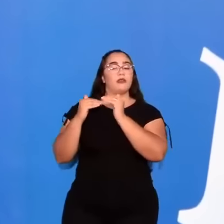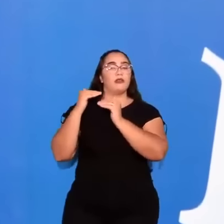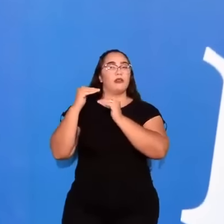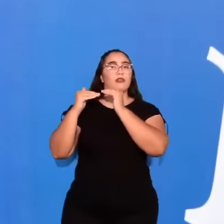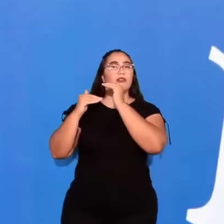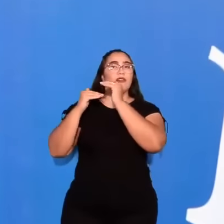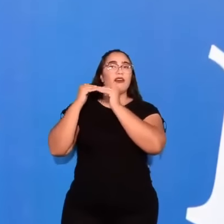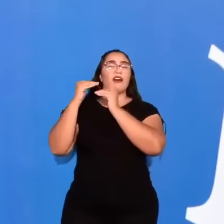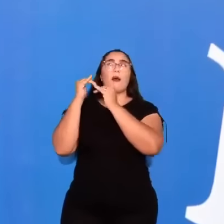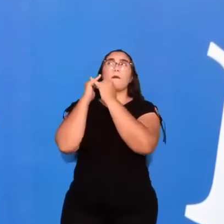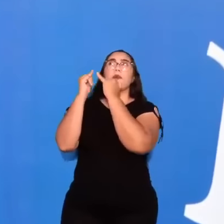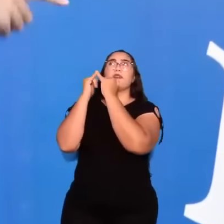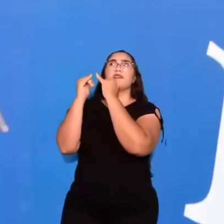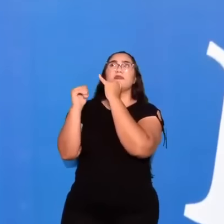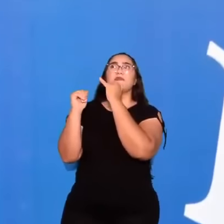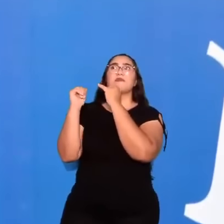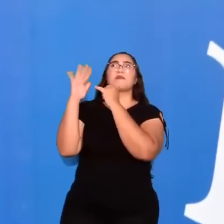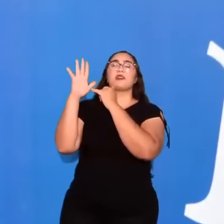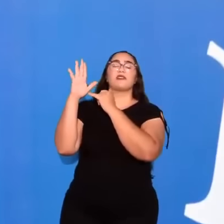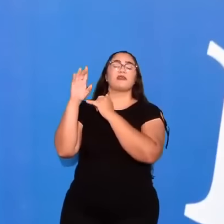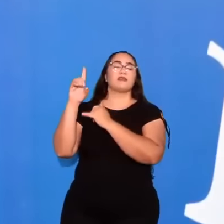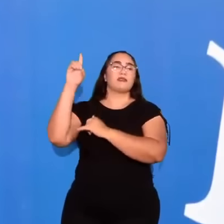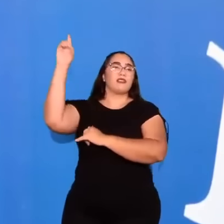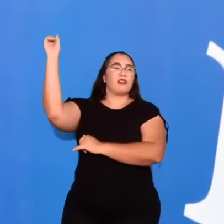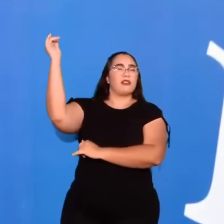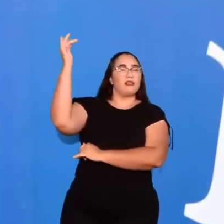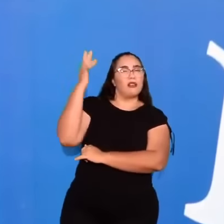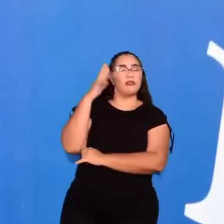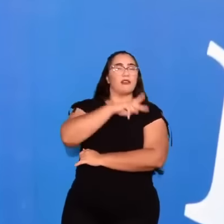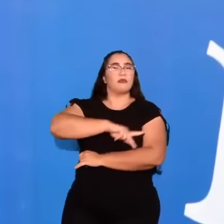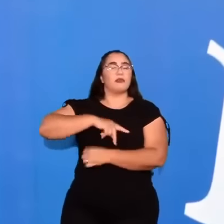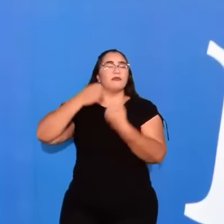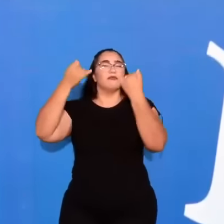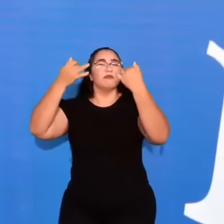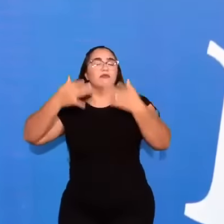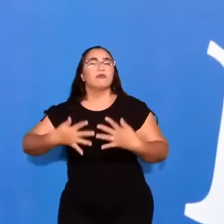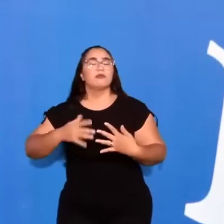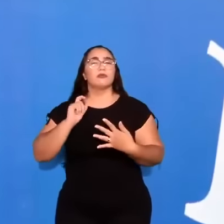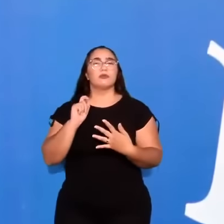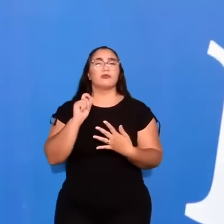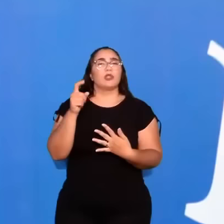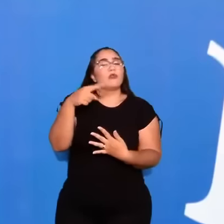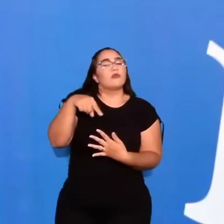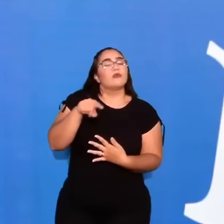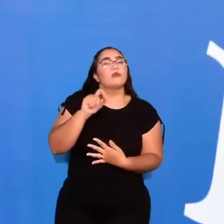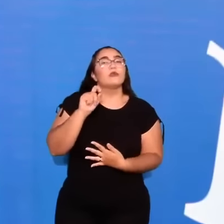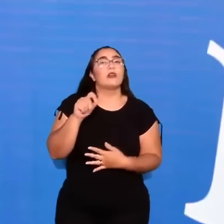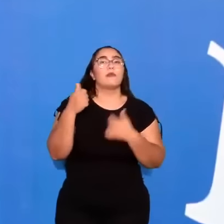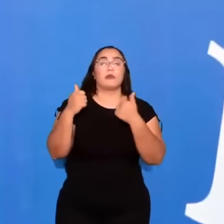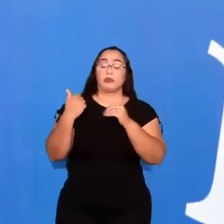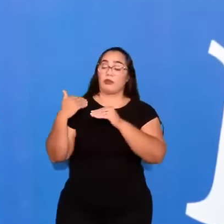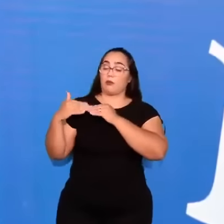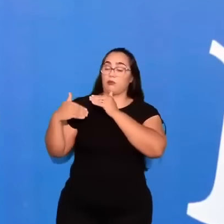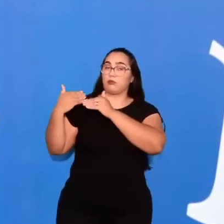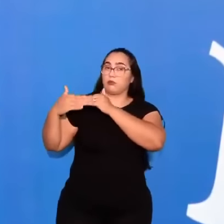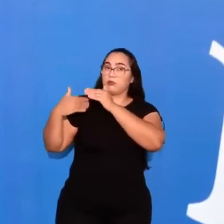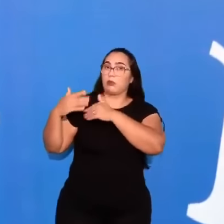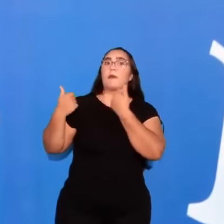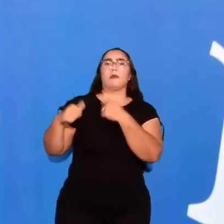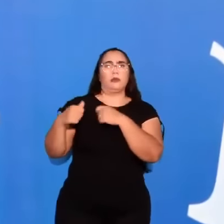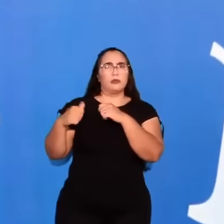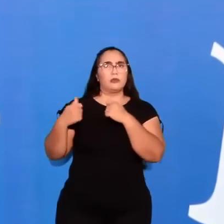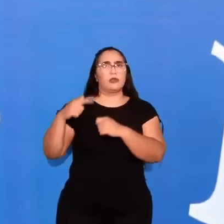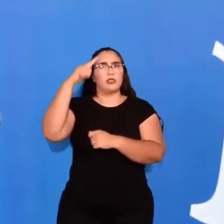A imagem de Cristo. Com os meios da graça. E Paulo está dizendo aqui. Vocês devem progredir. Avançar.